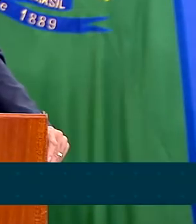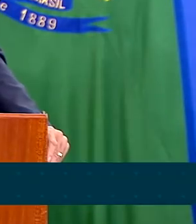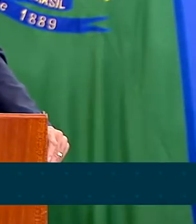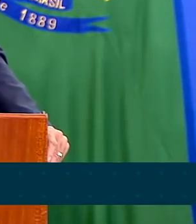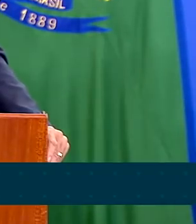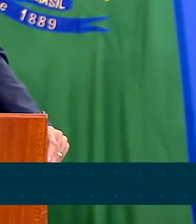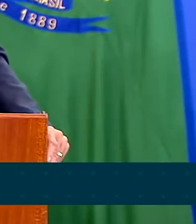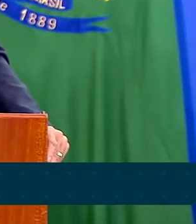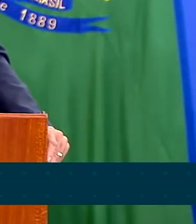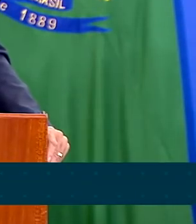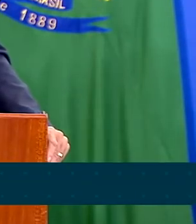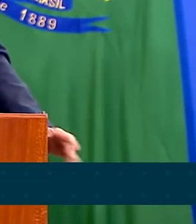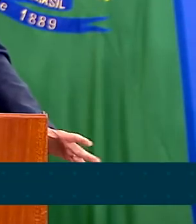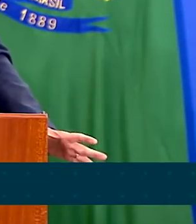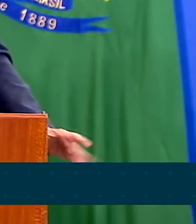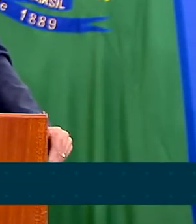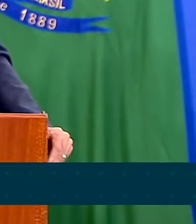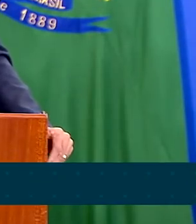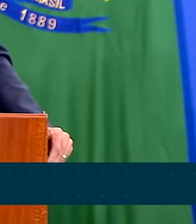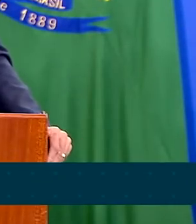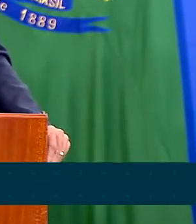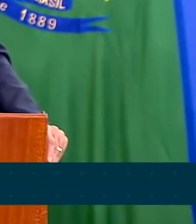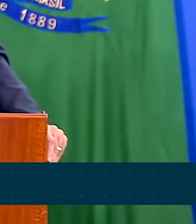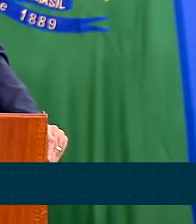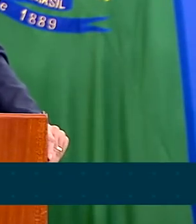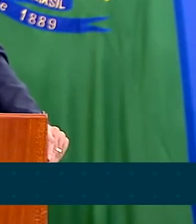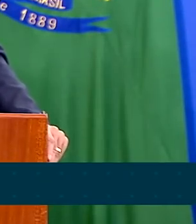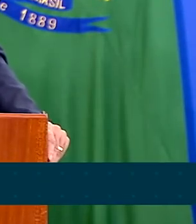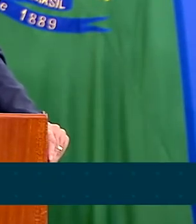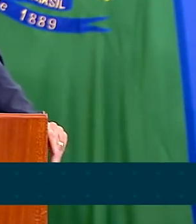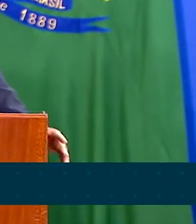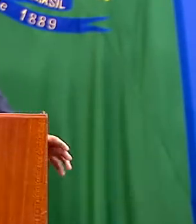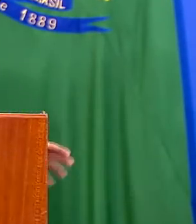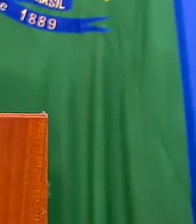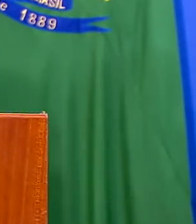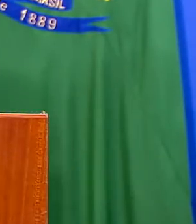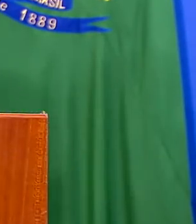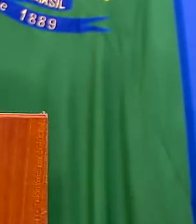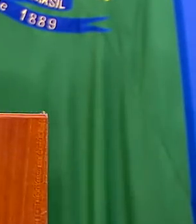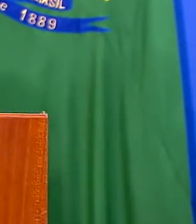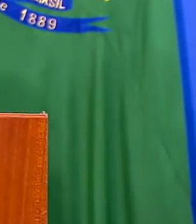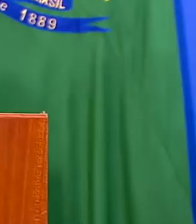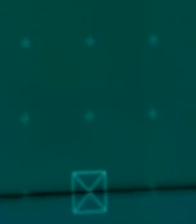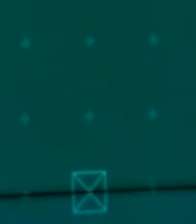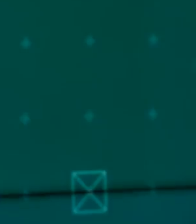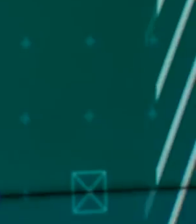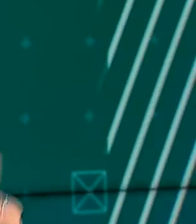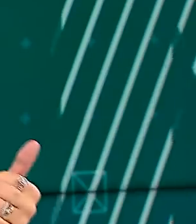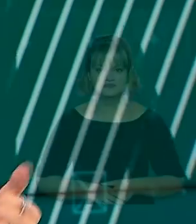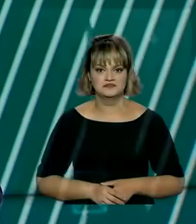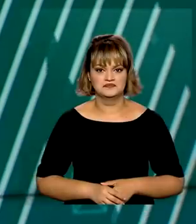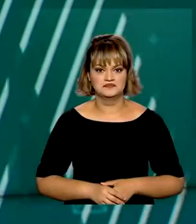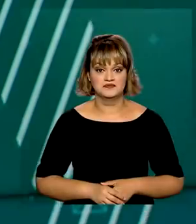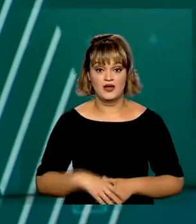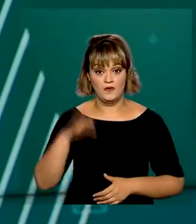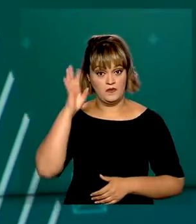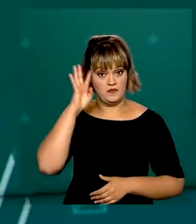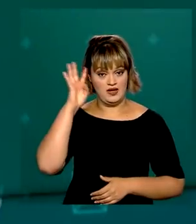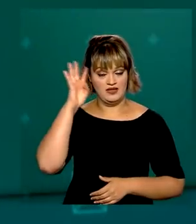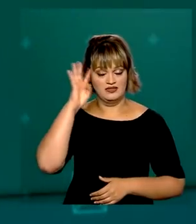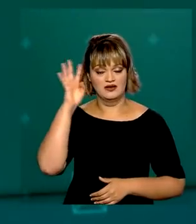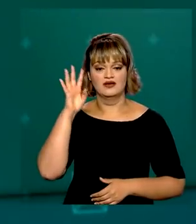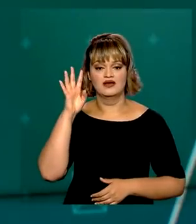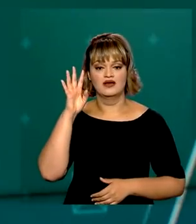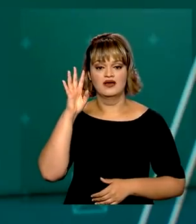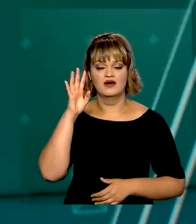esporte é a base também de uma juventude sadia em nosso Brasil. Nessa quarta-feira, uma